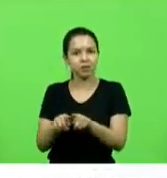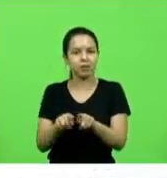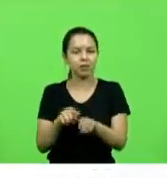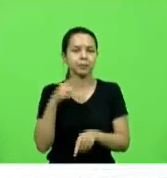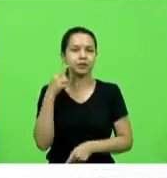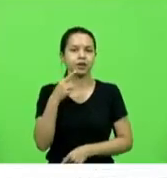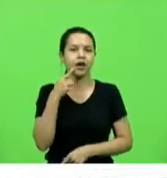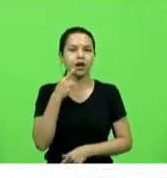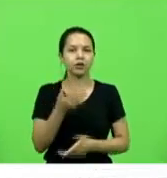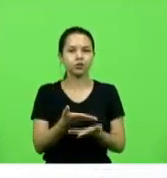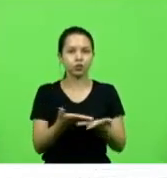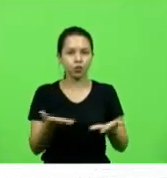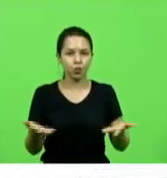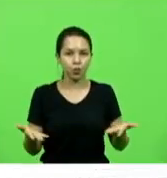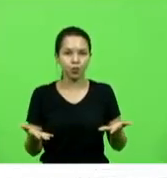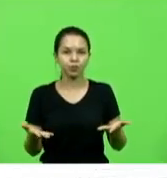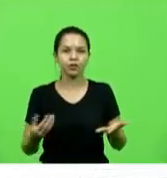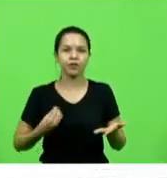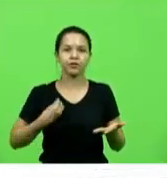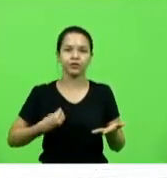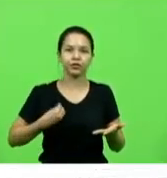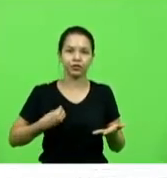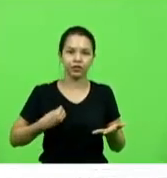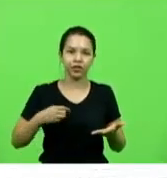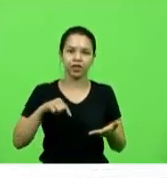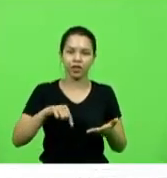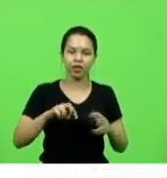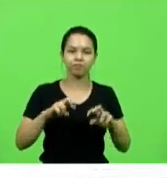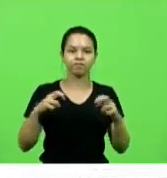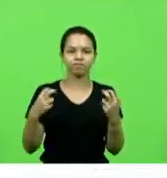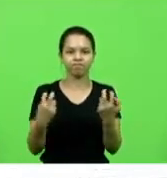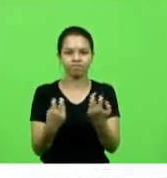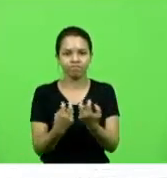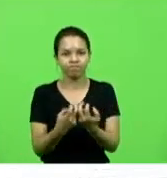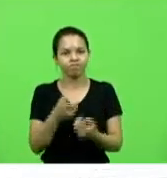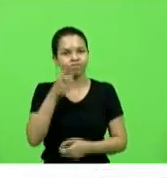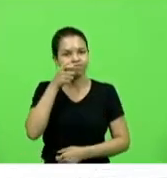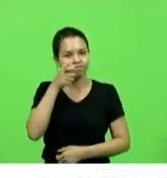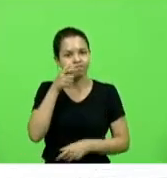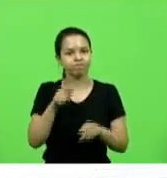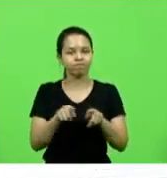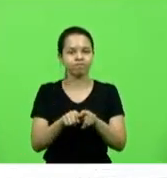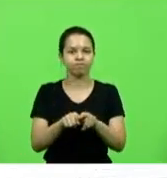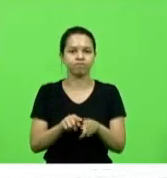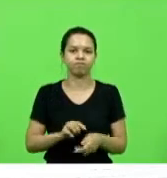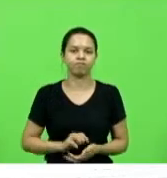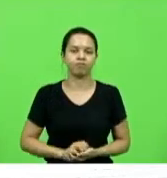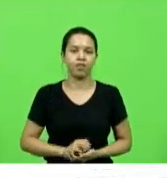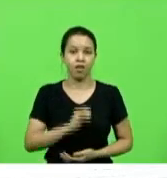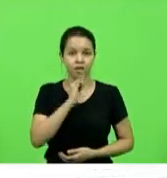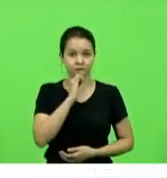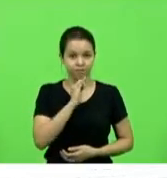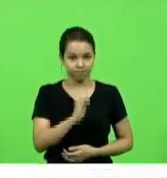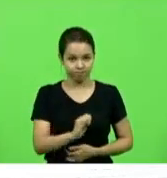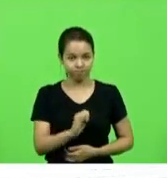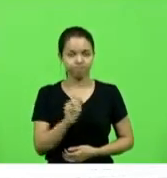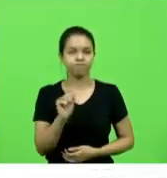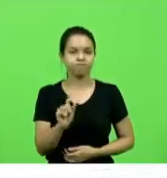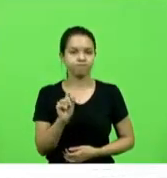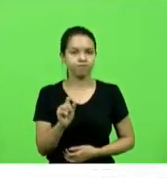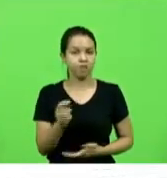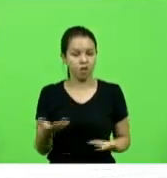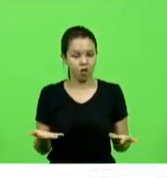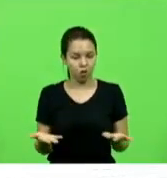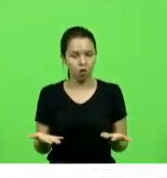a todos que estão presentes nesse plenário quem nos acompanha e dizer que no primeiro momento iniciando esse